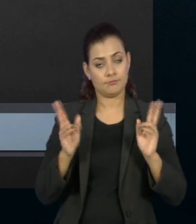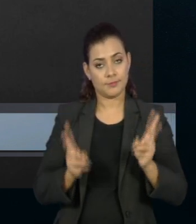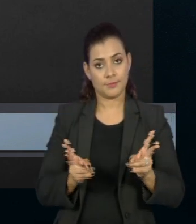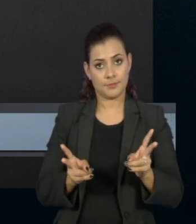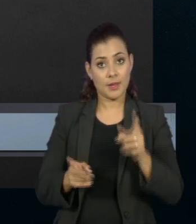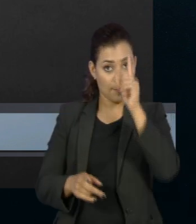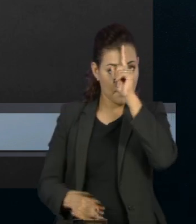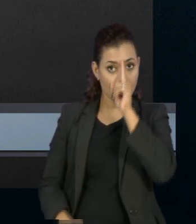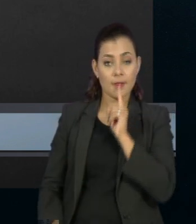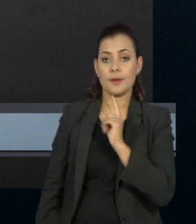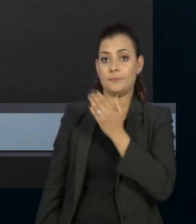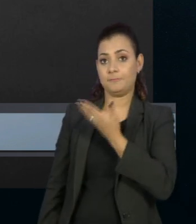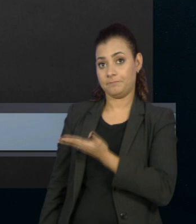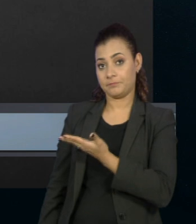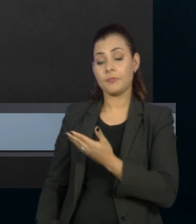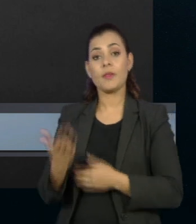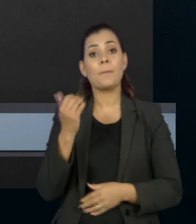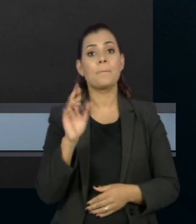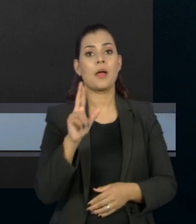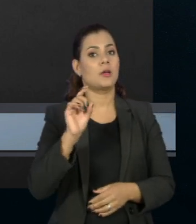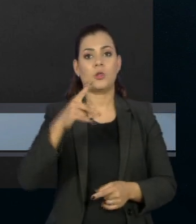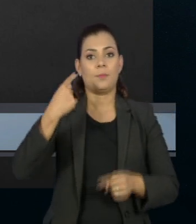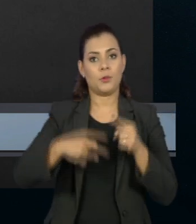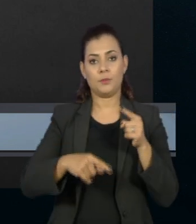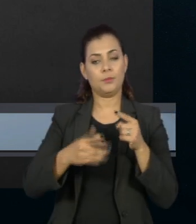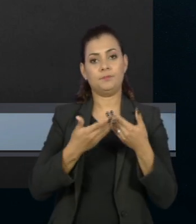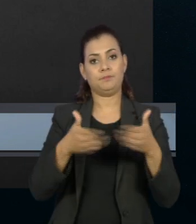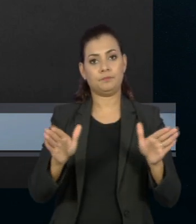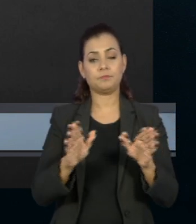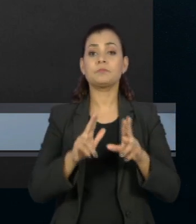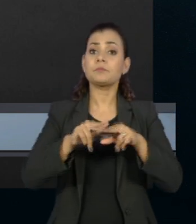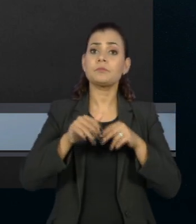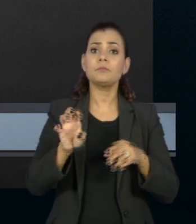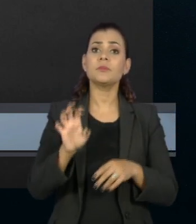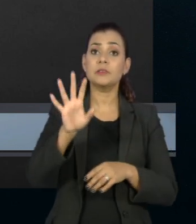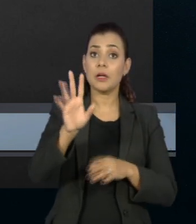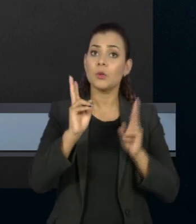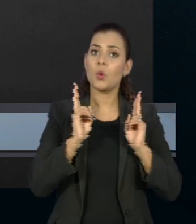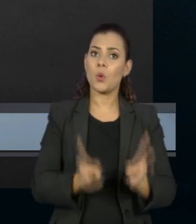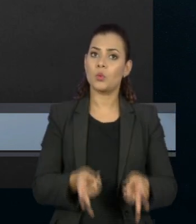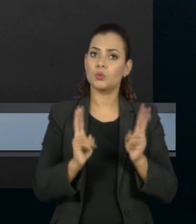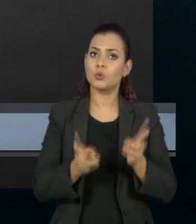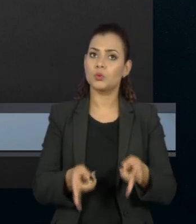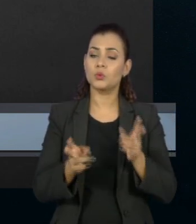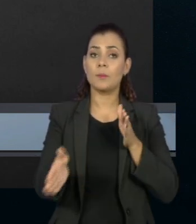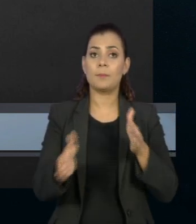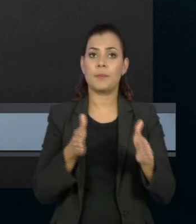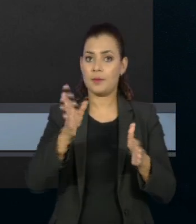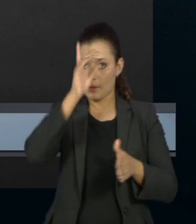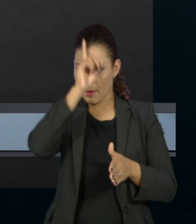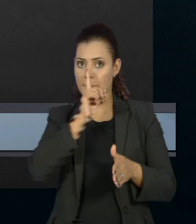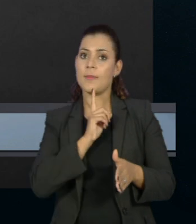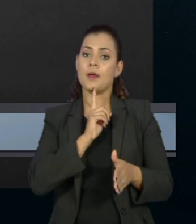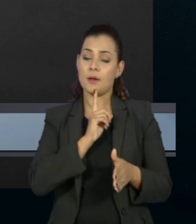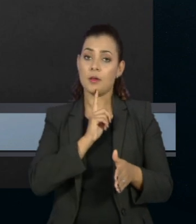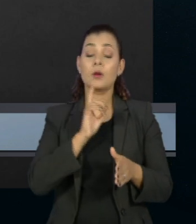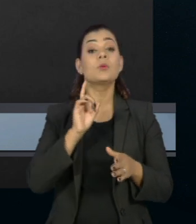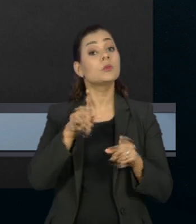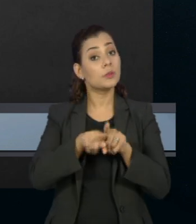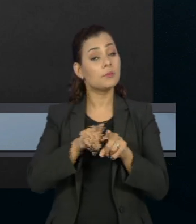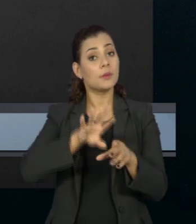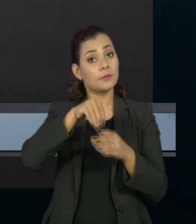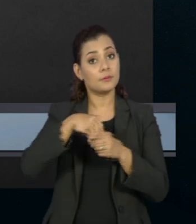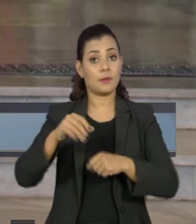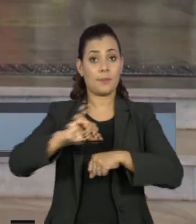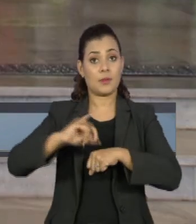na qual apenas bares são proibidos de abrir. O restante do estado continuará na fase amarela, incluindo a